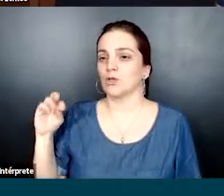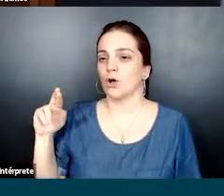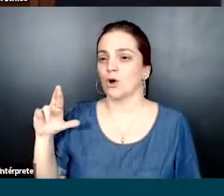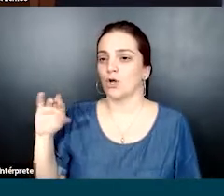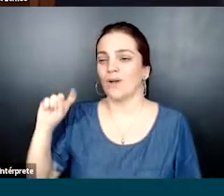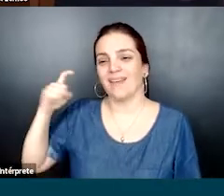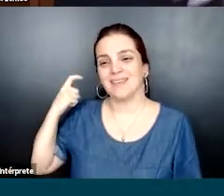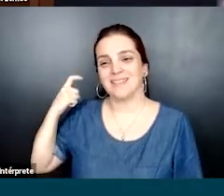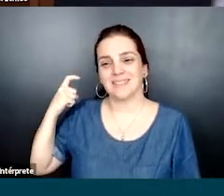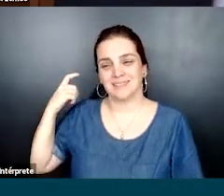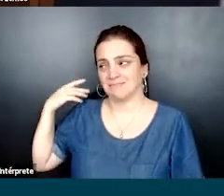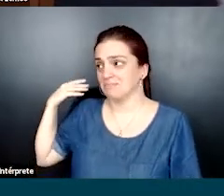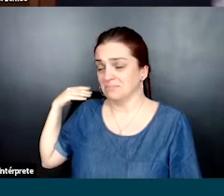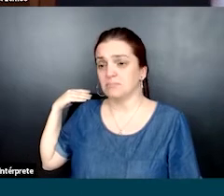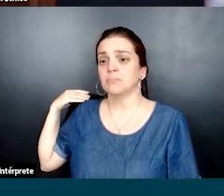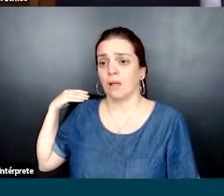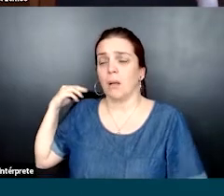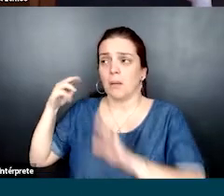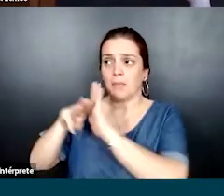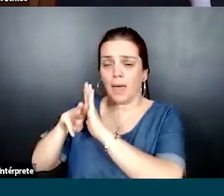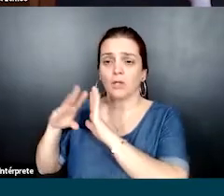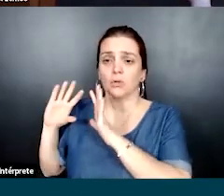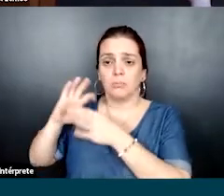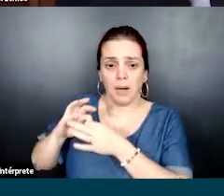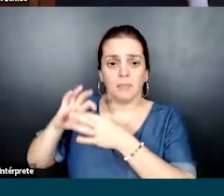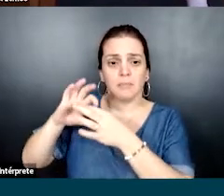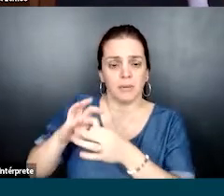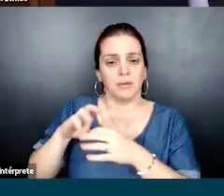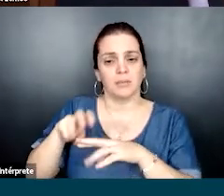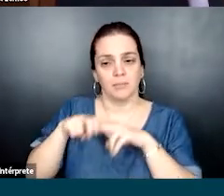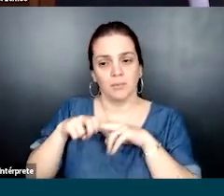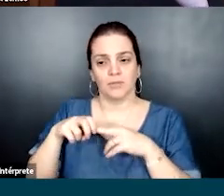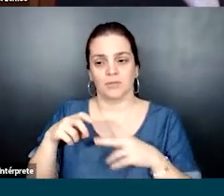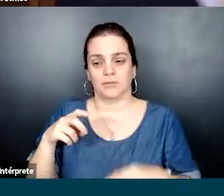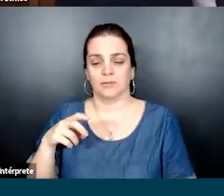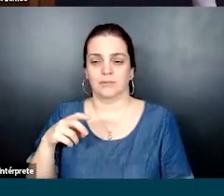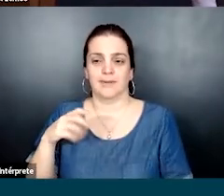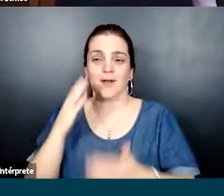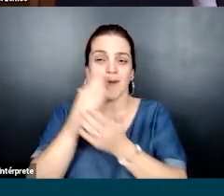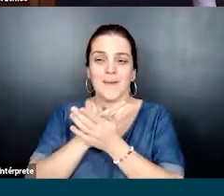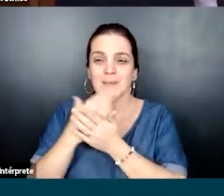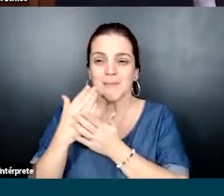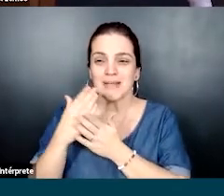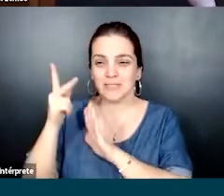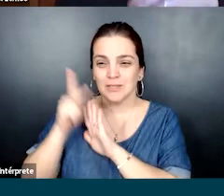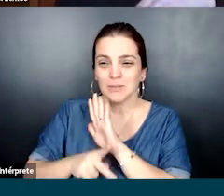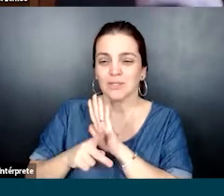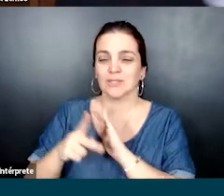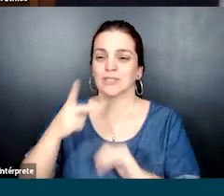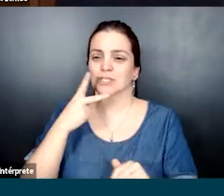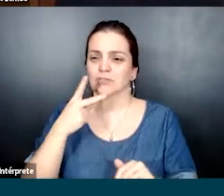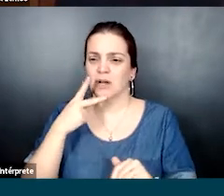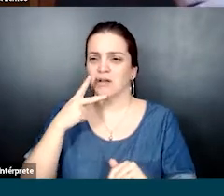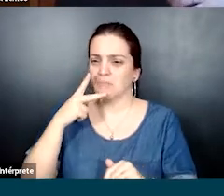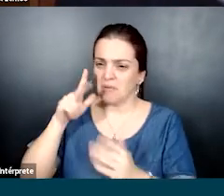repertório técnico de outros projetos. E também a gente usa tantos métodos quando a gente fala de, no início dos projetos, por exemplo.